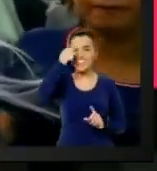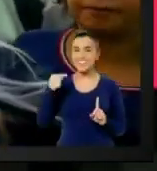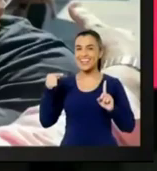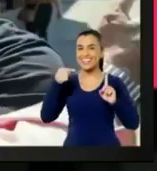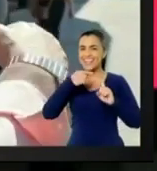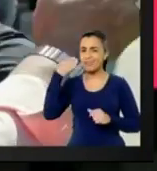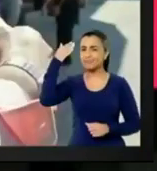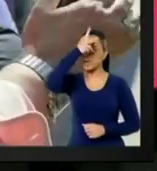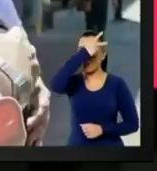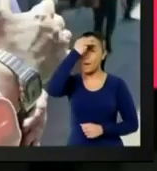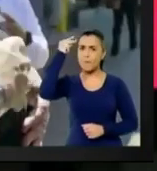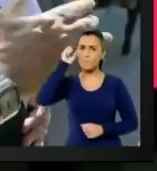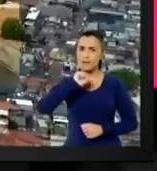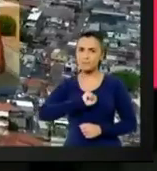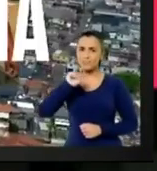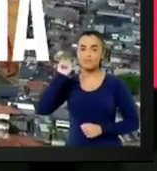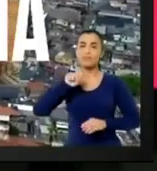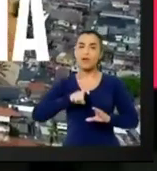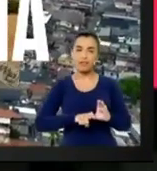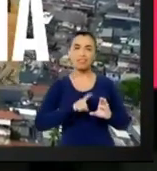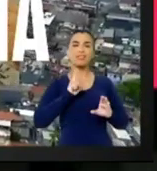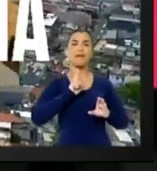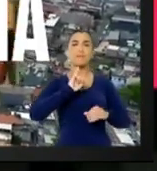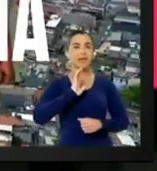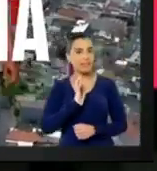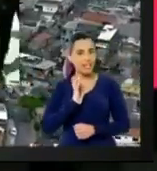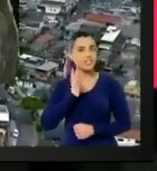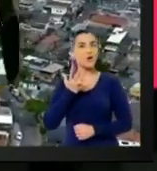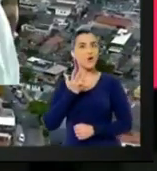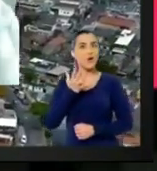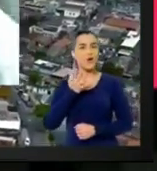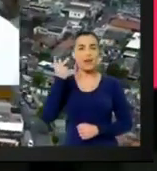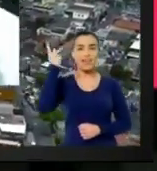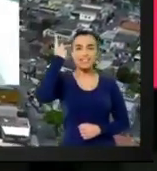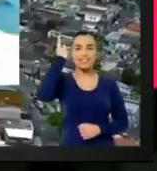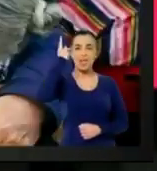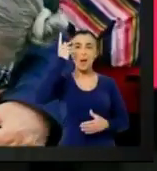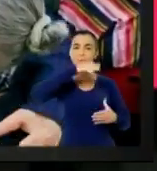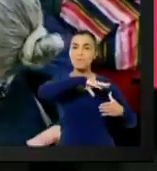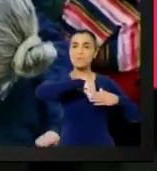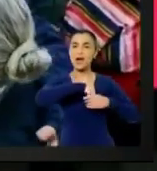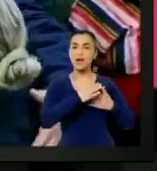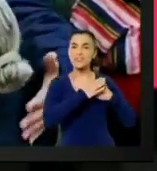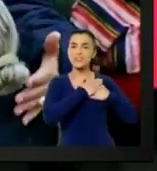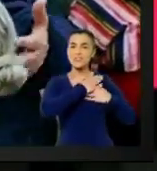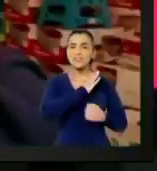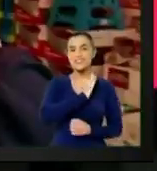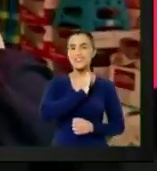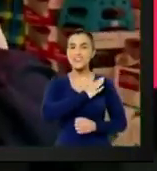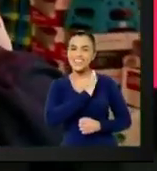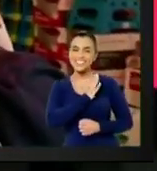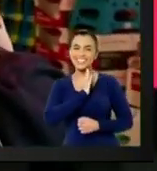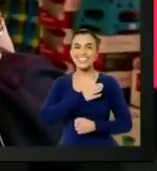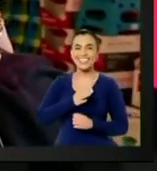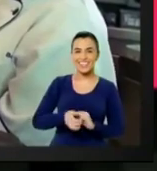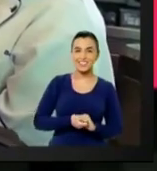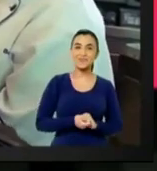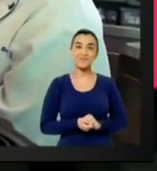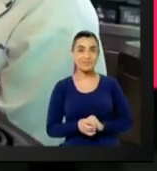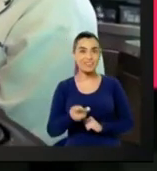É Datena, o prefeitão. Independência e coragem. São Paulo no coração.